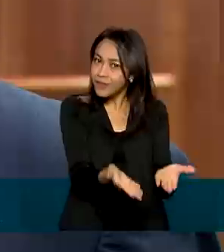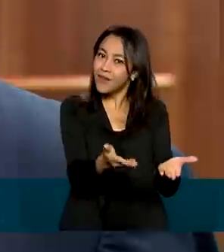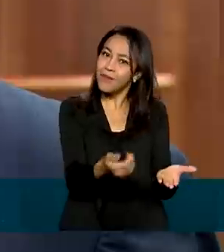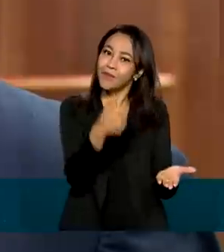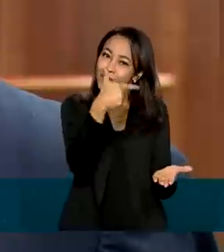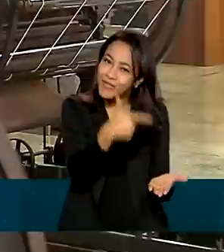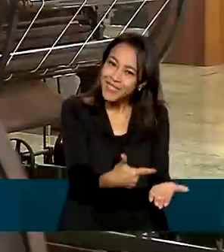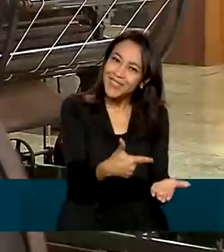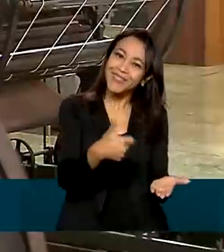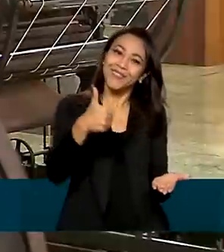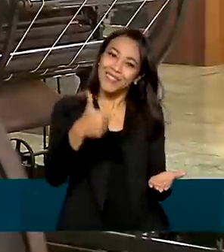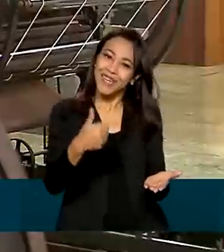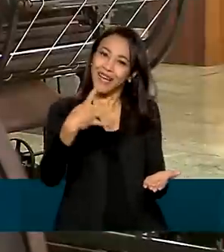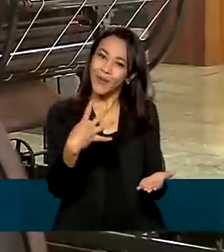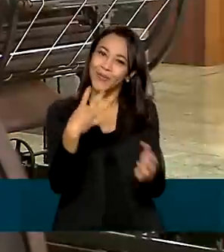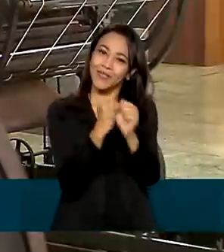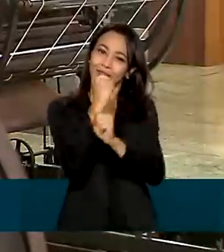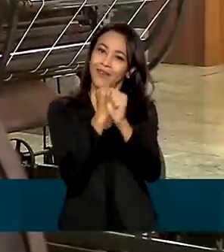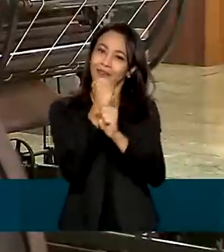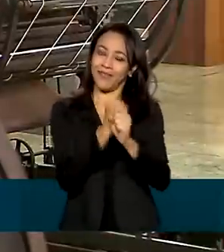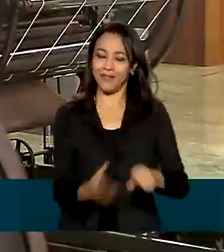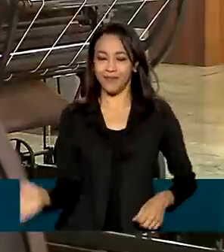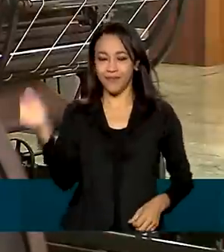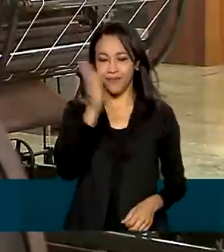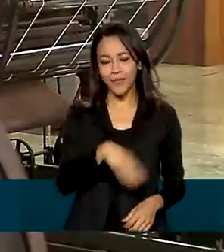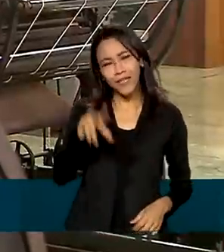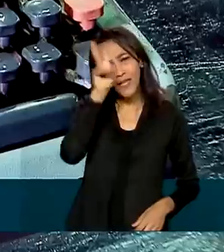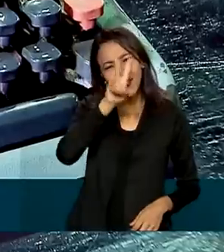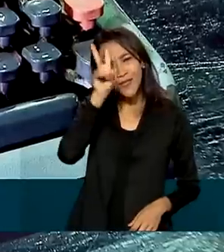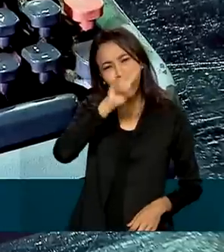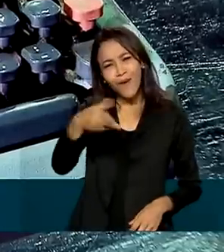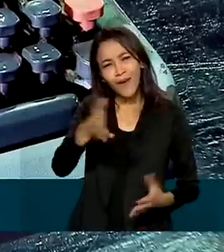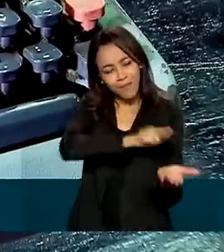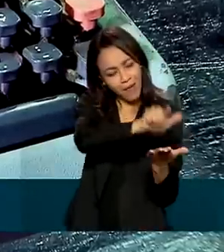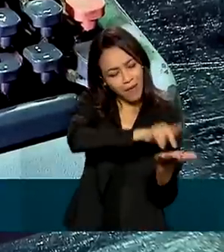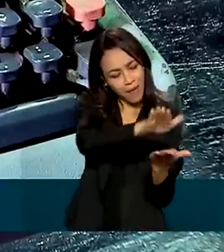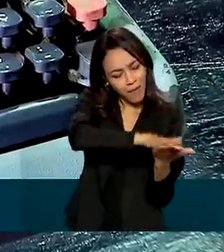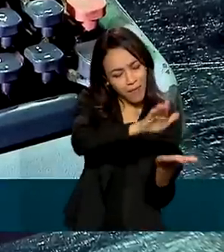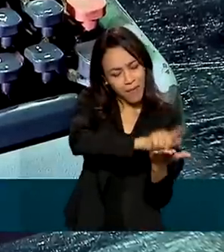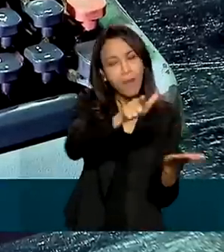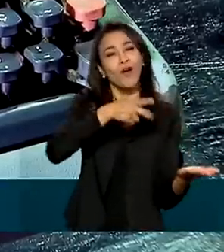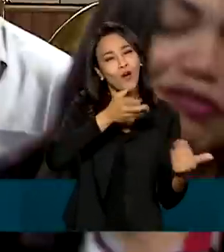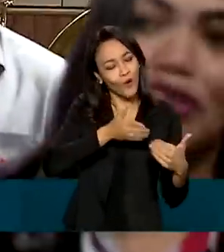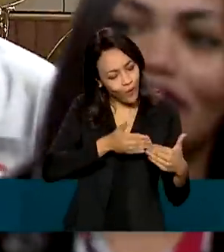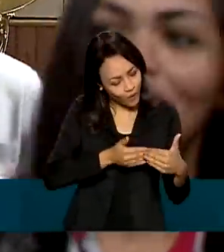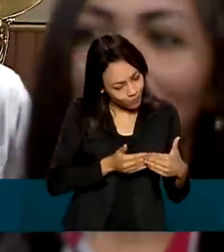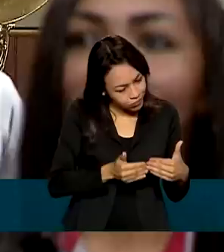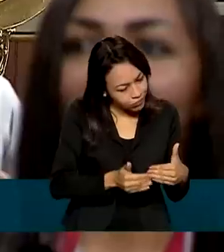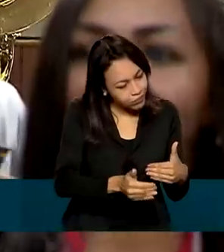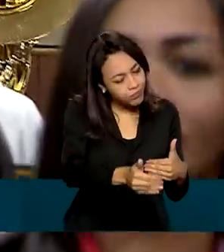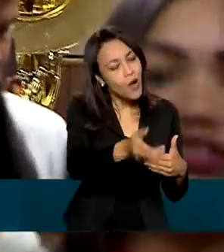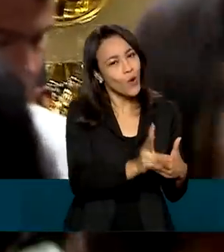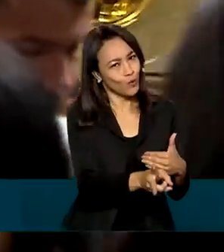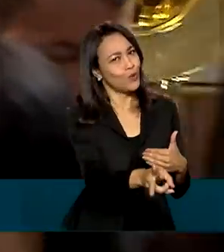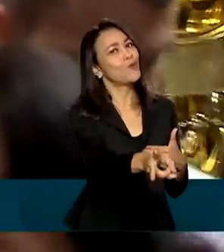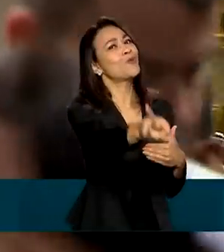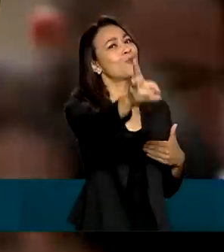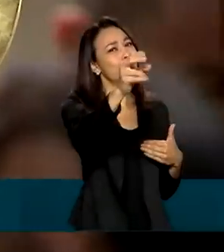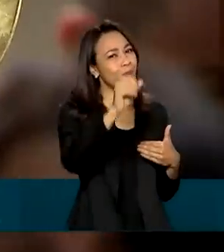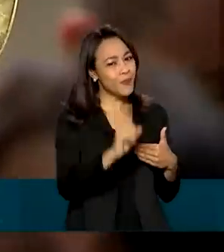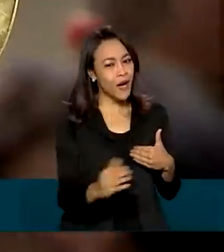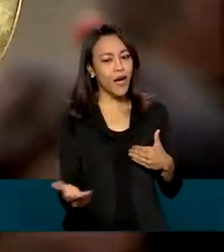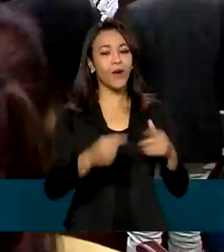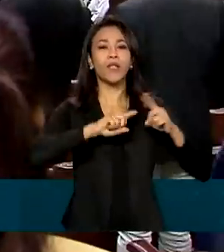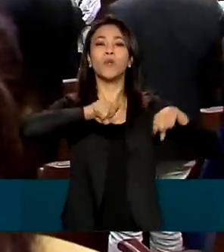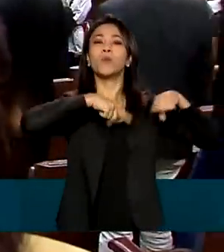214 anos. E a história da imprensa oficial continua sendo escrita. A instituição agora tem um